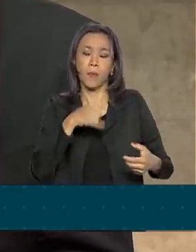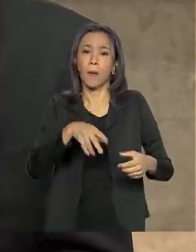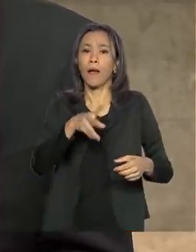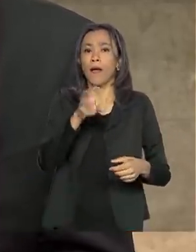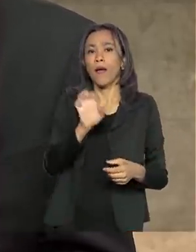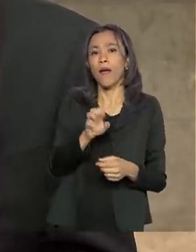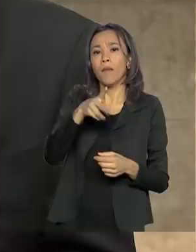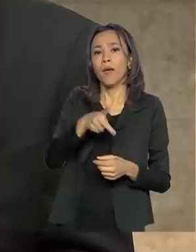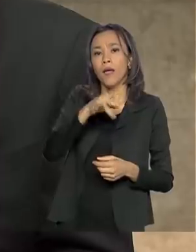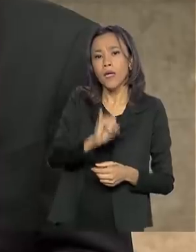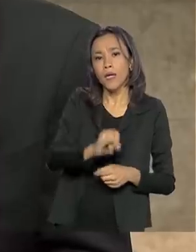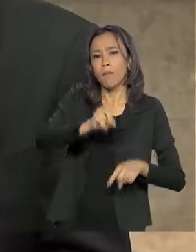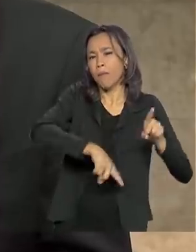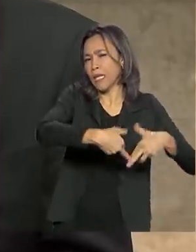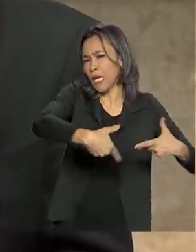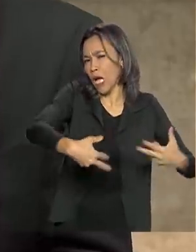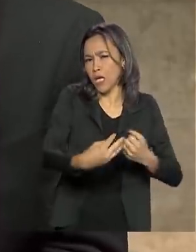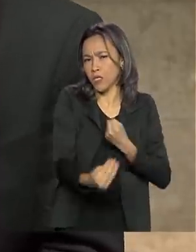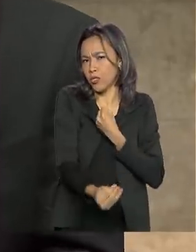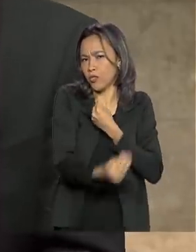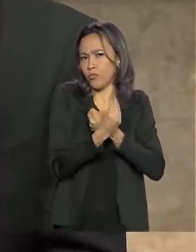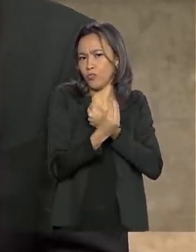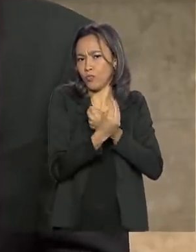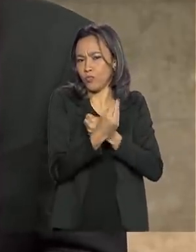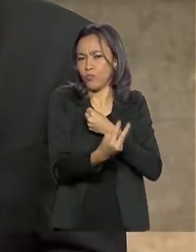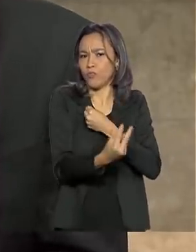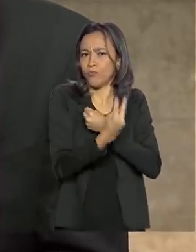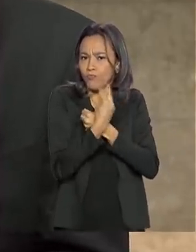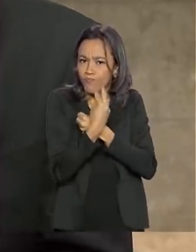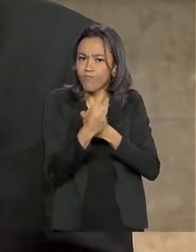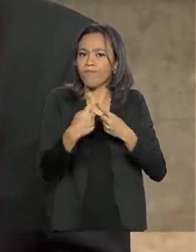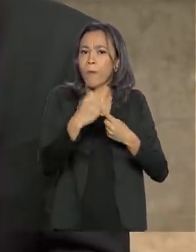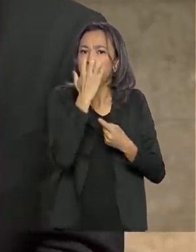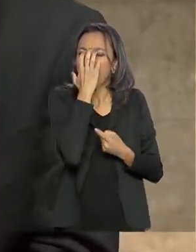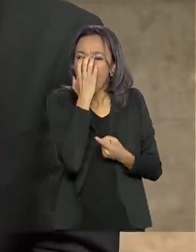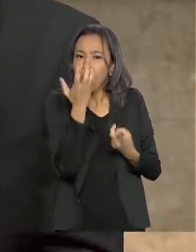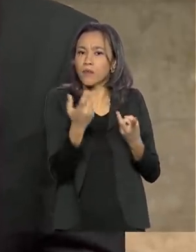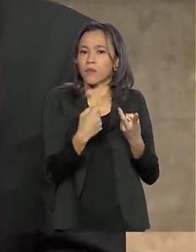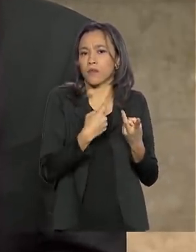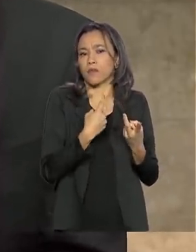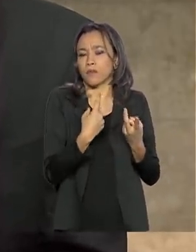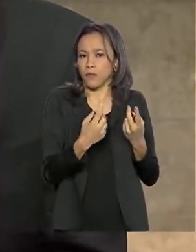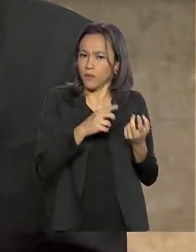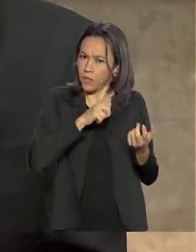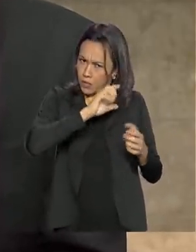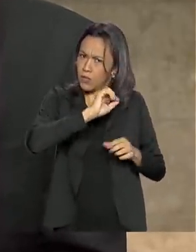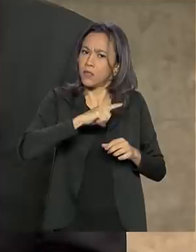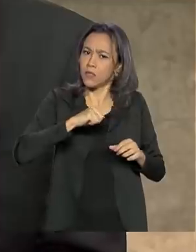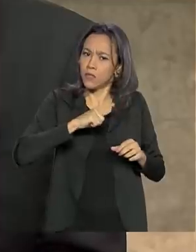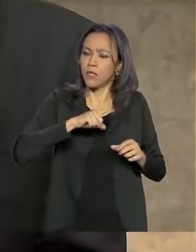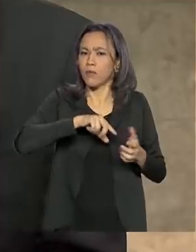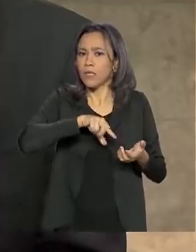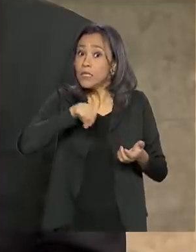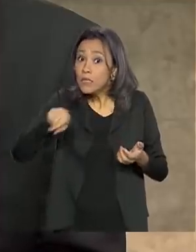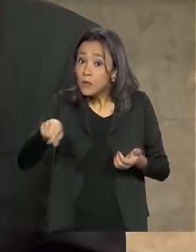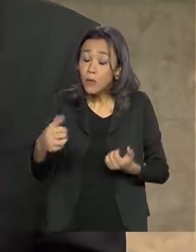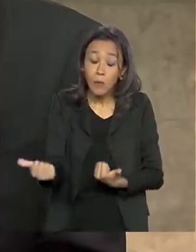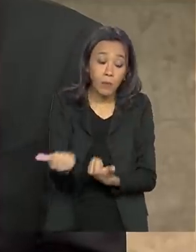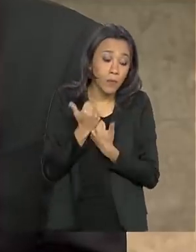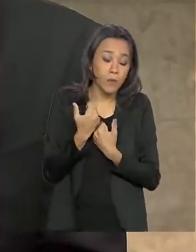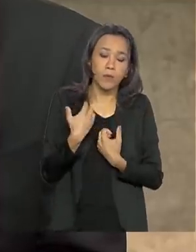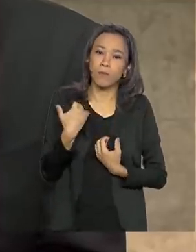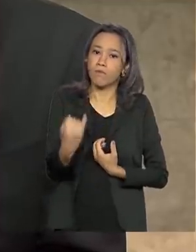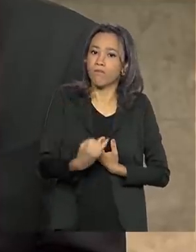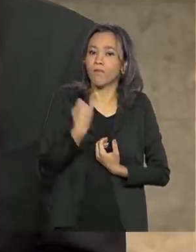respiradores, máscaras, uma logística em relação a isso. Então, esse é um auxílio muito valioso, porque